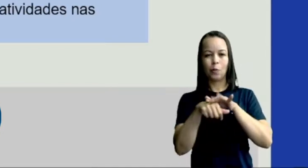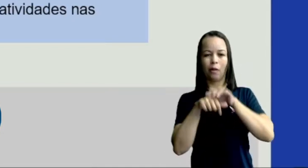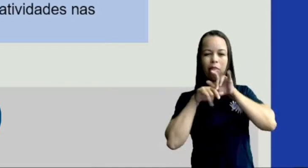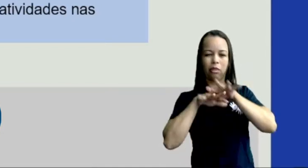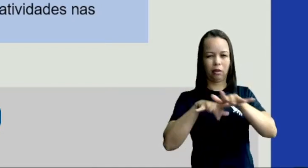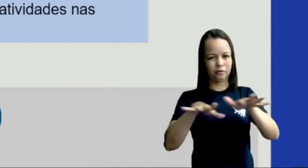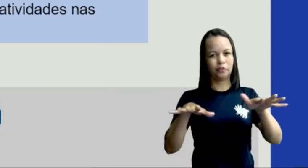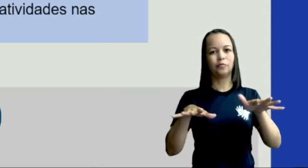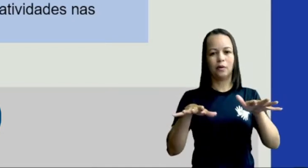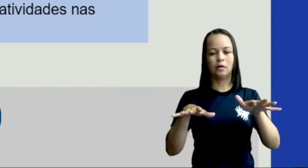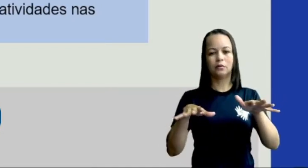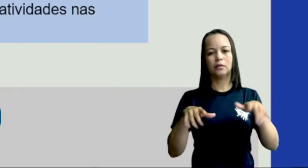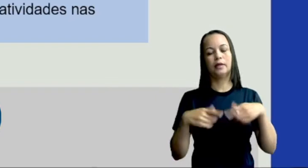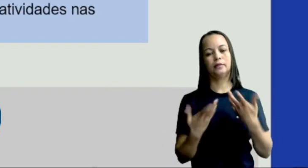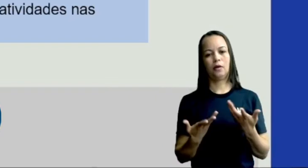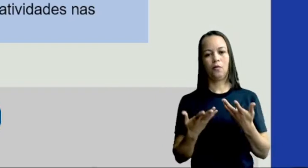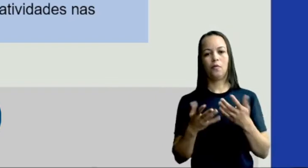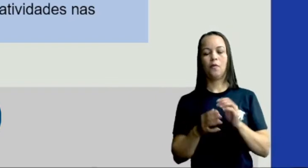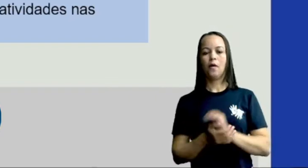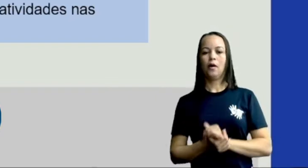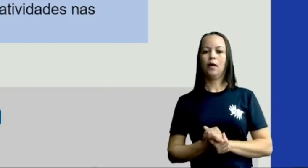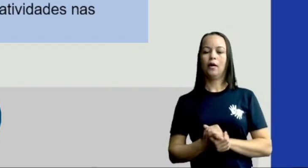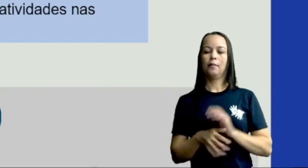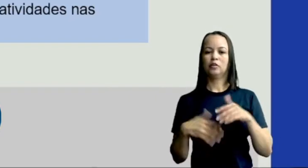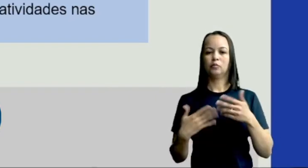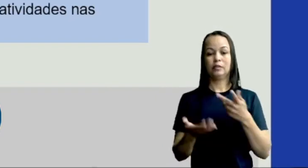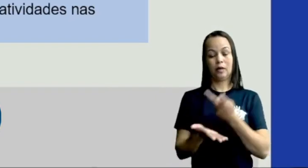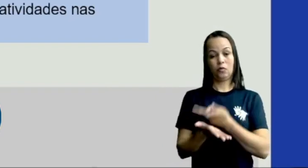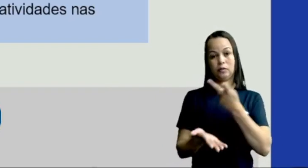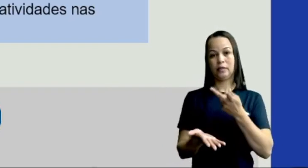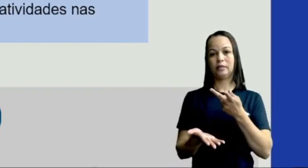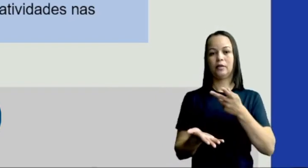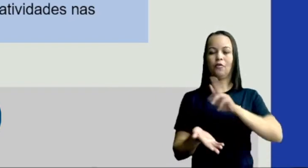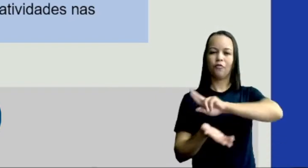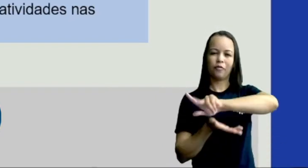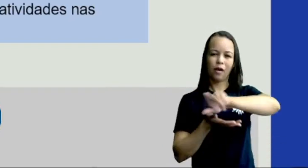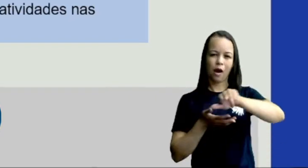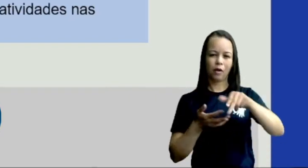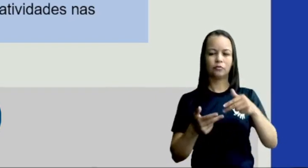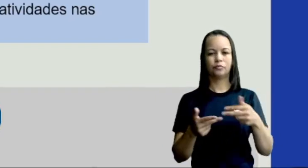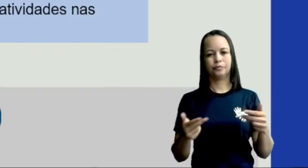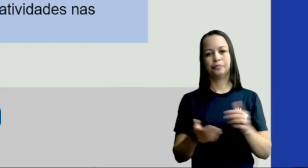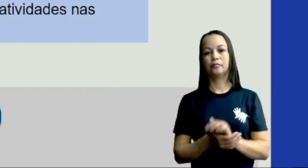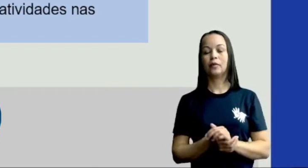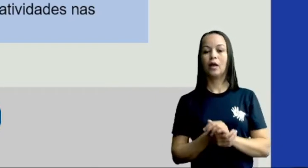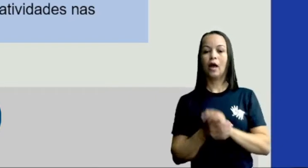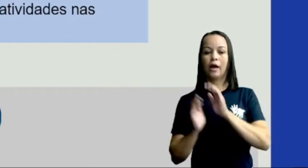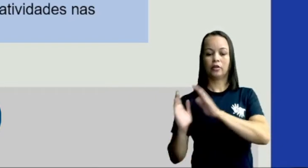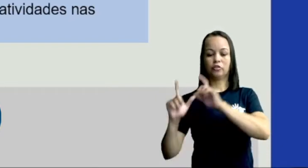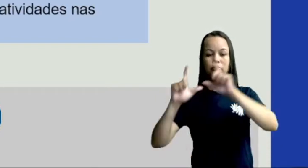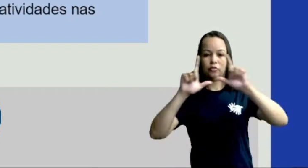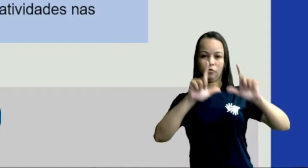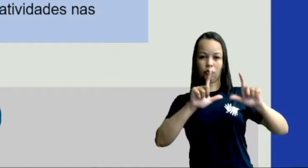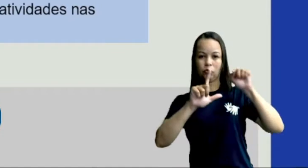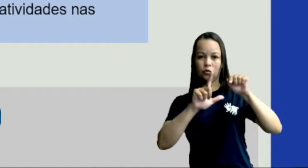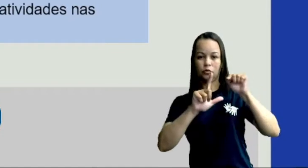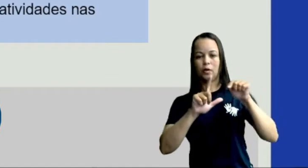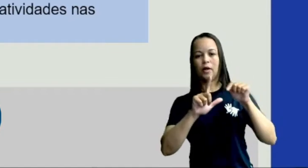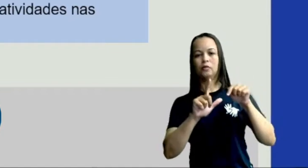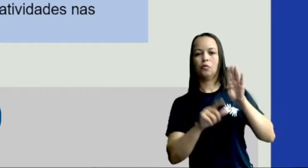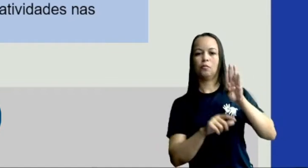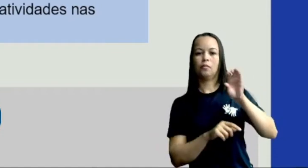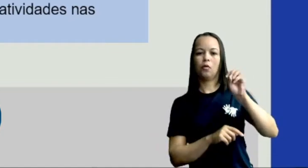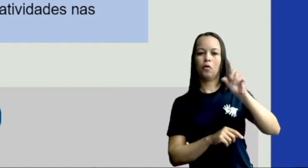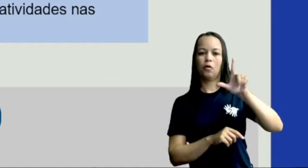E mesmo assim, aconteceu tantos casos. Aí a gente vê do outro lado um boletim